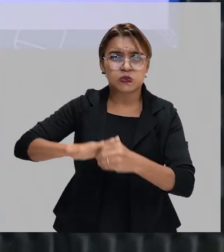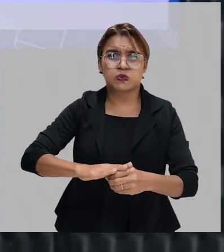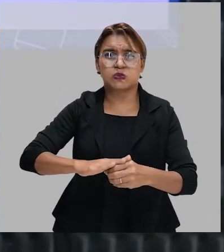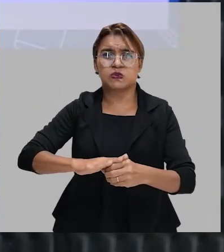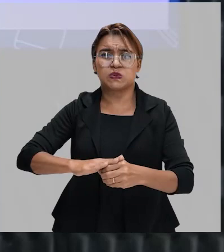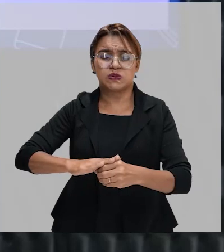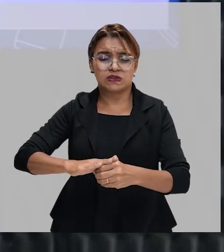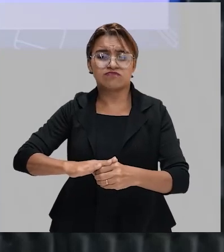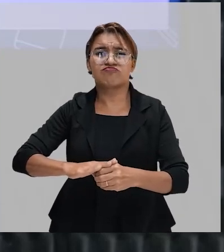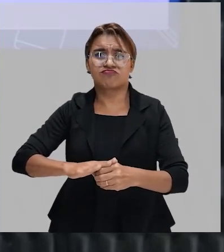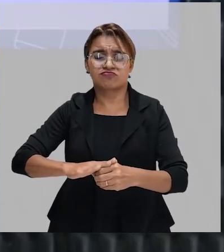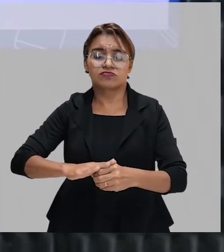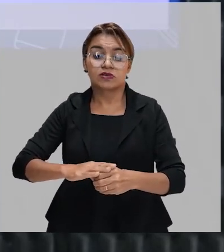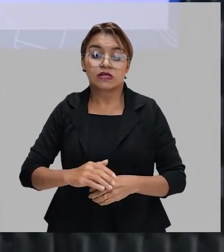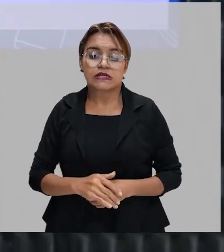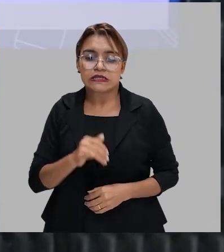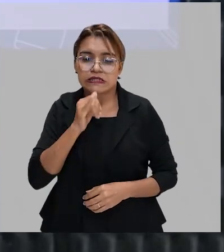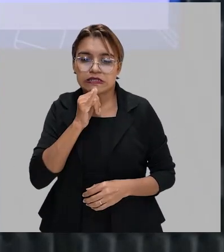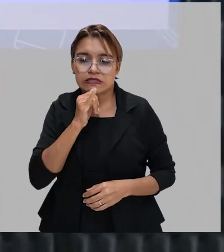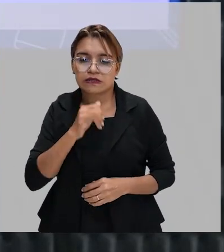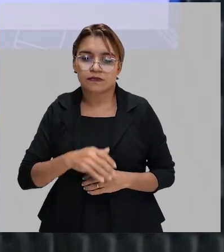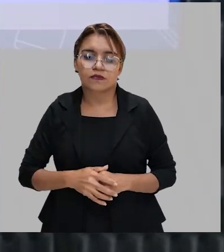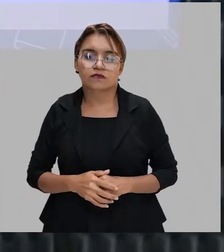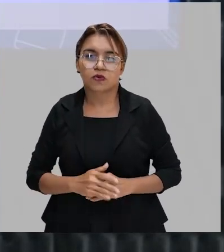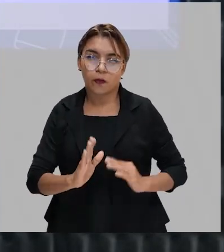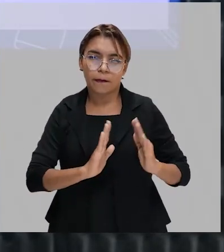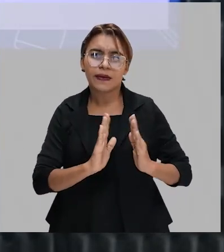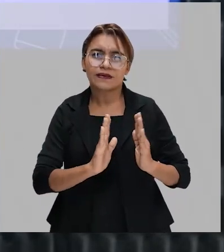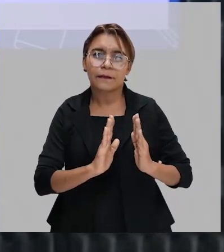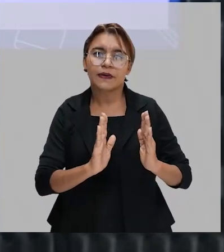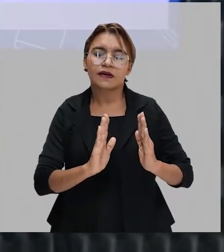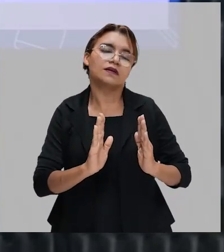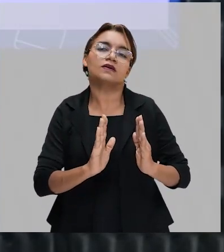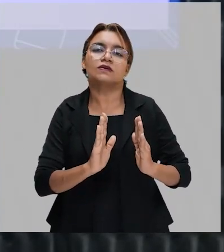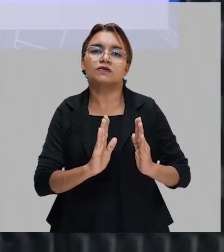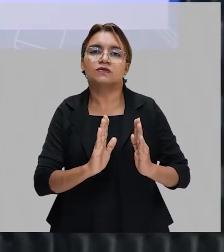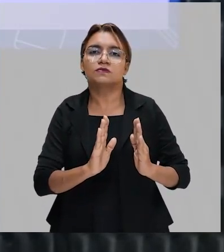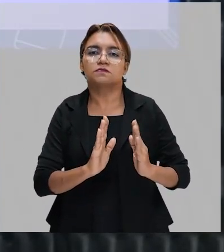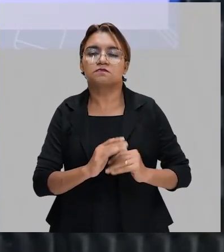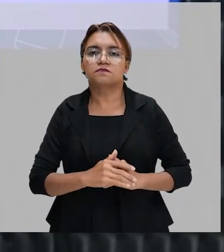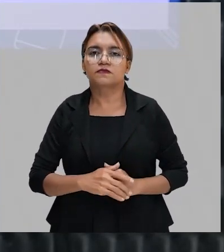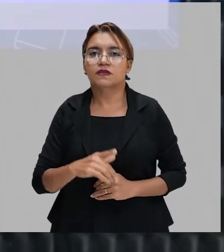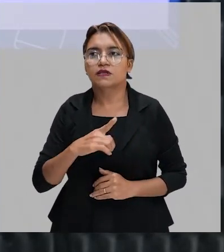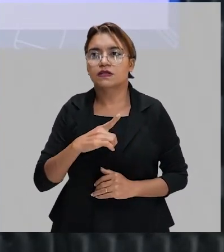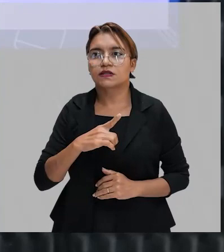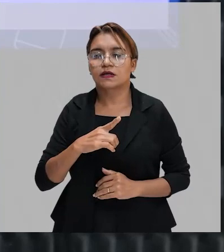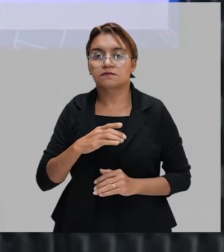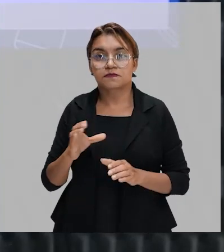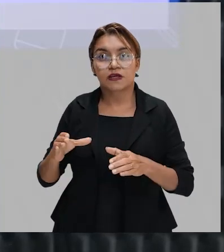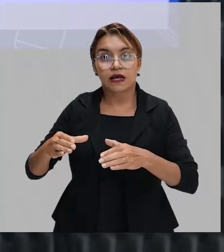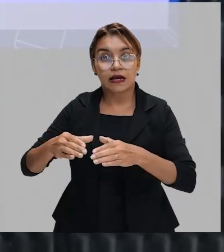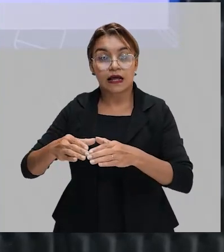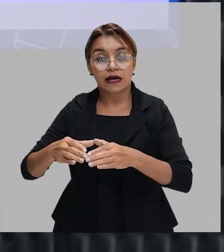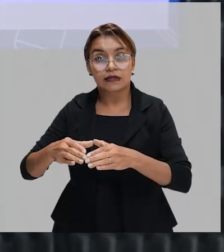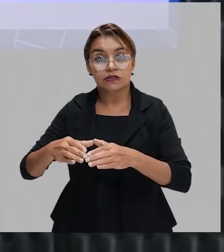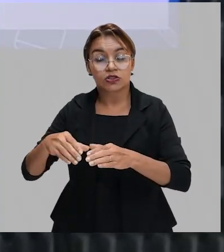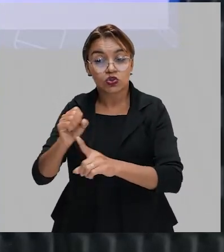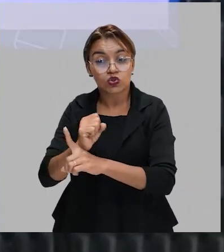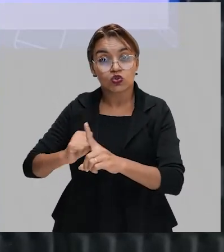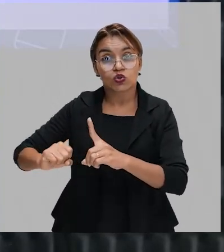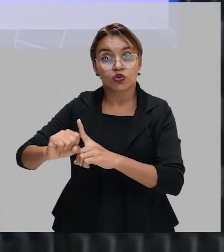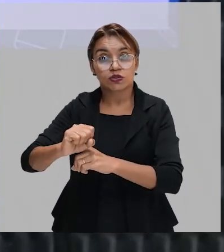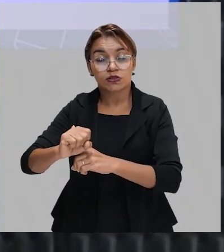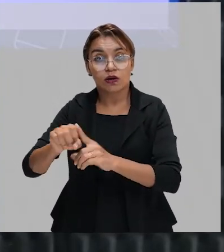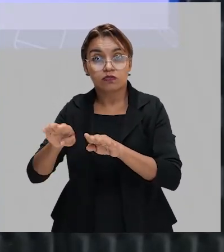que a gente vai ver bem nessa época aqui. Domínio. A classe social dominante, claro, vai